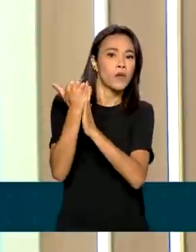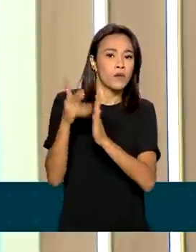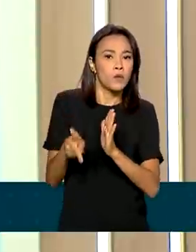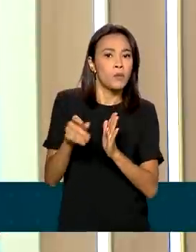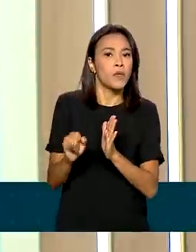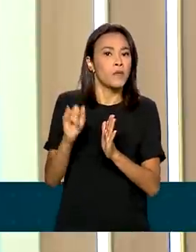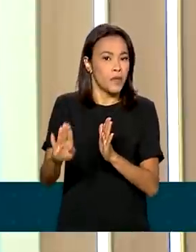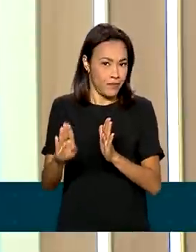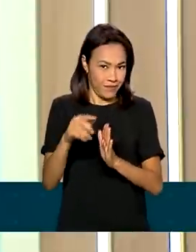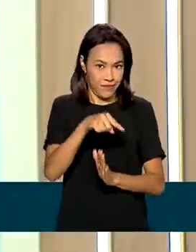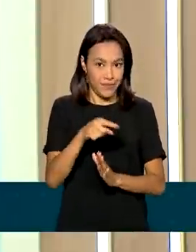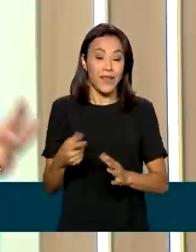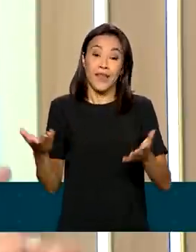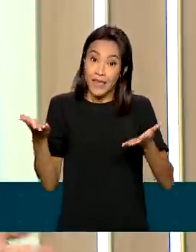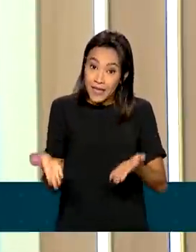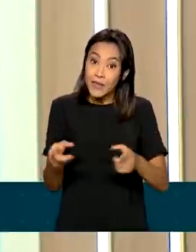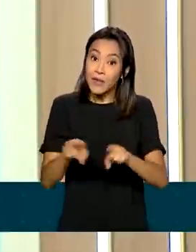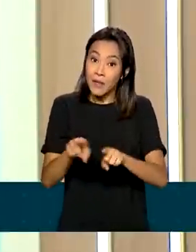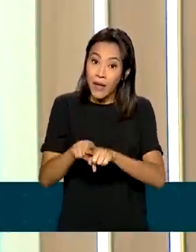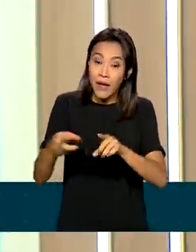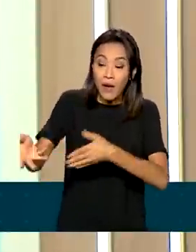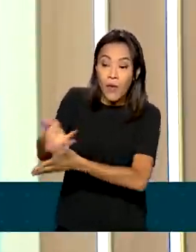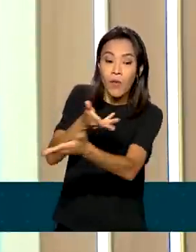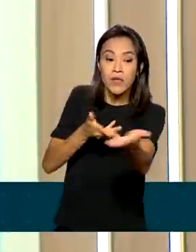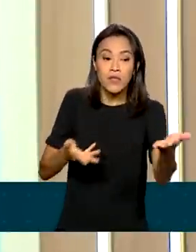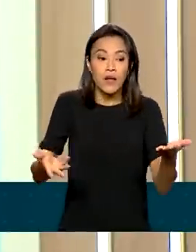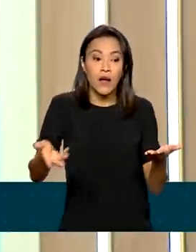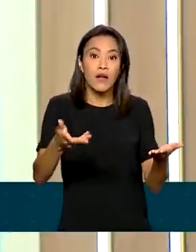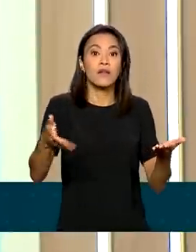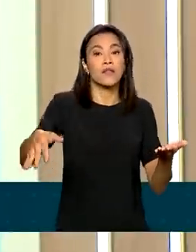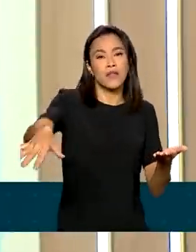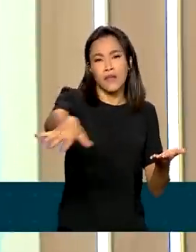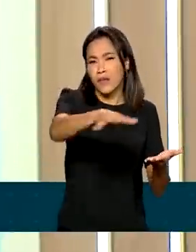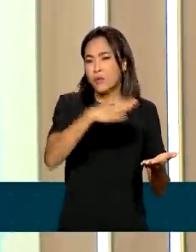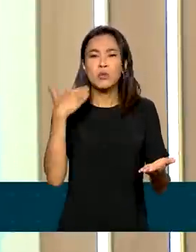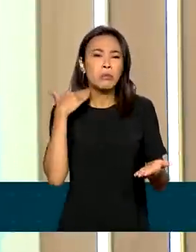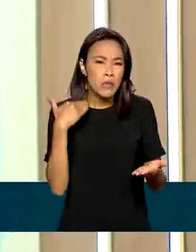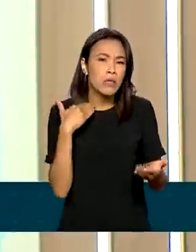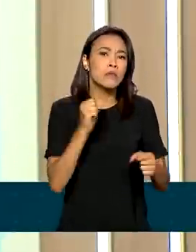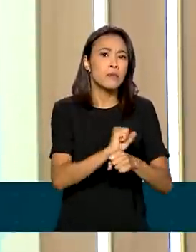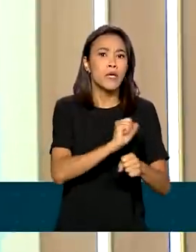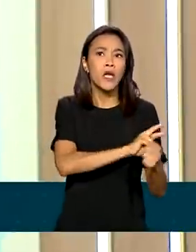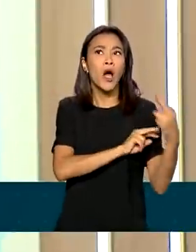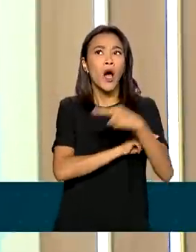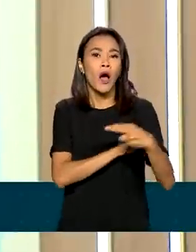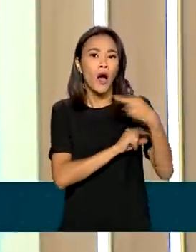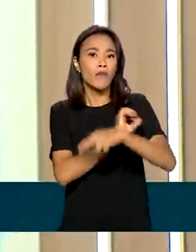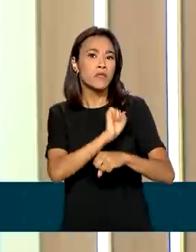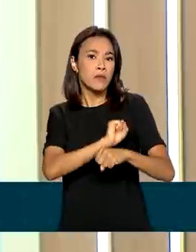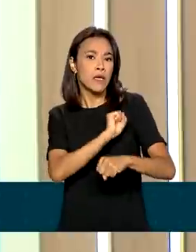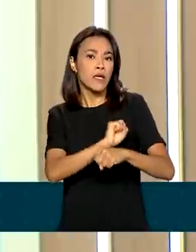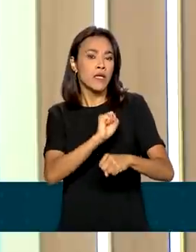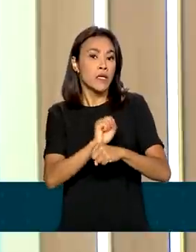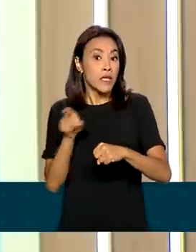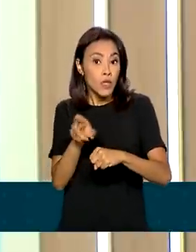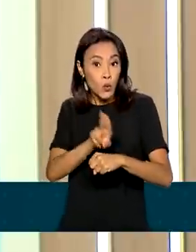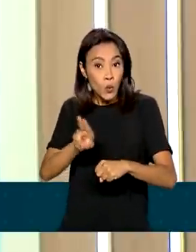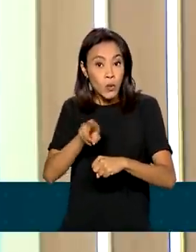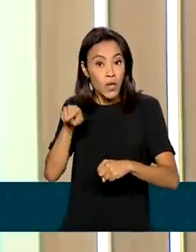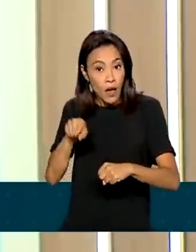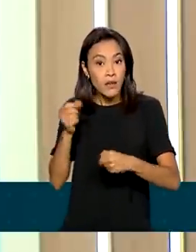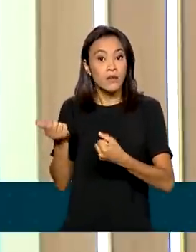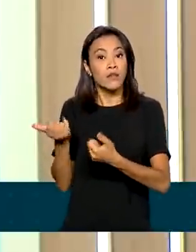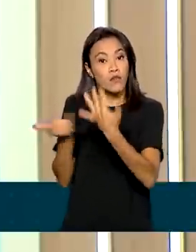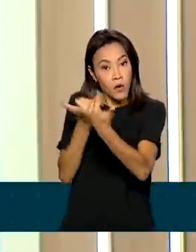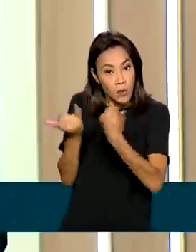expectativa também é compartilhada pelos analistas de investimento, analistas financeiros dos grandes bancos que utilizam essa informação para fazer projeções sobre